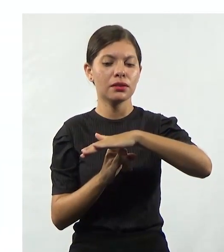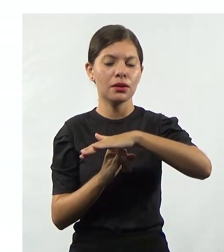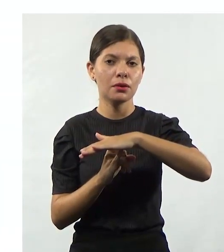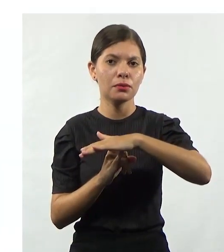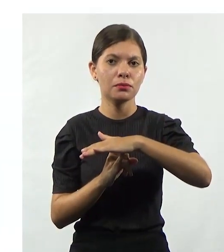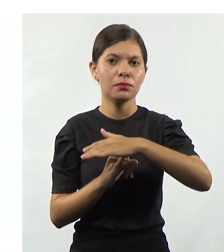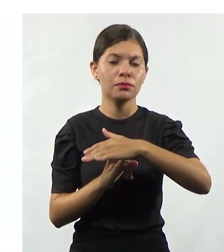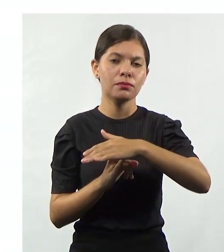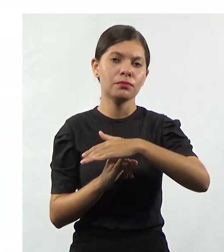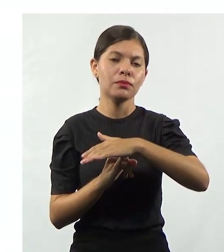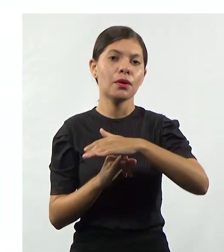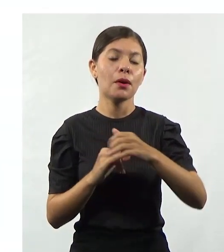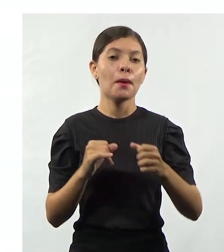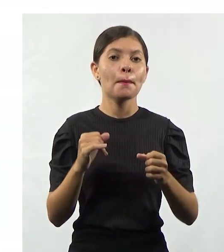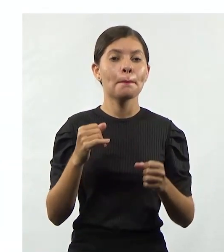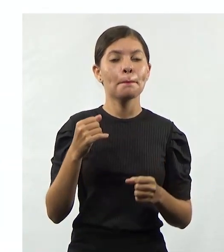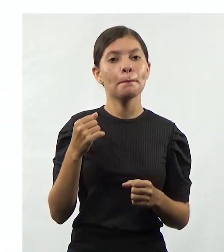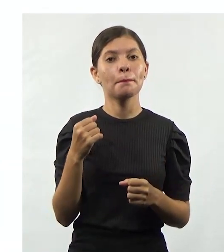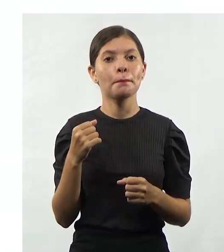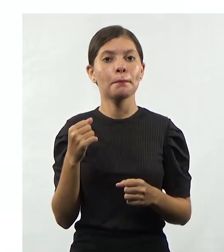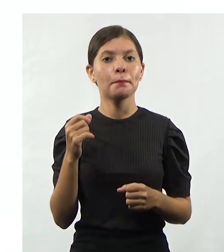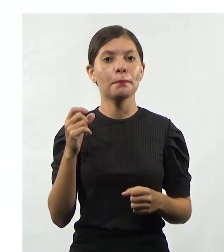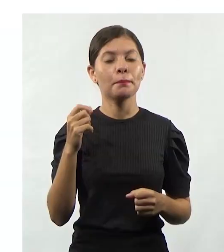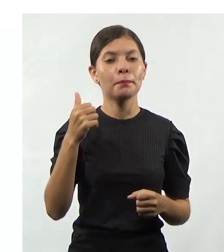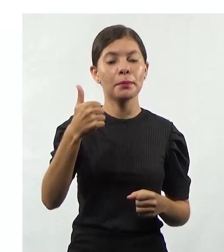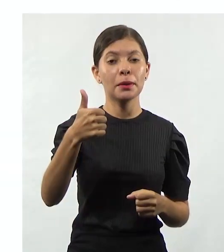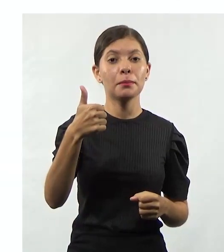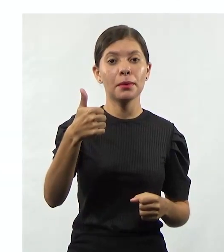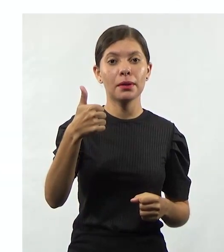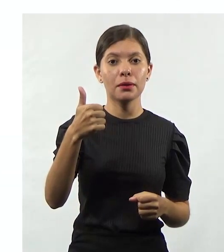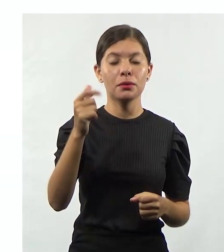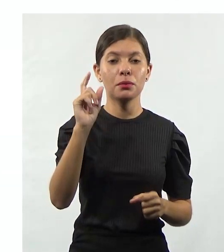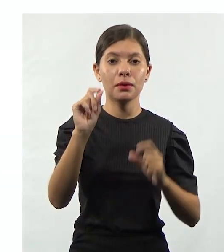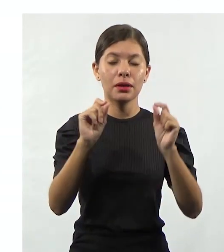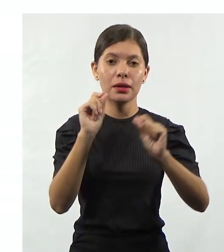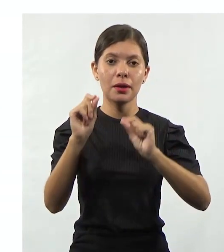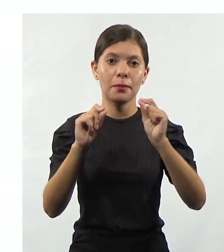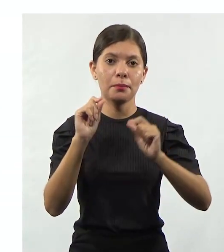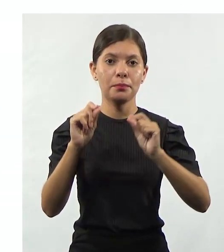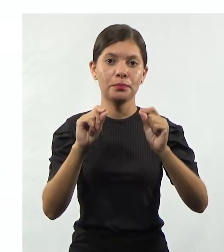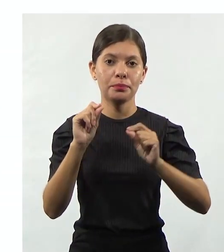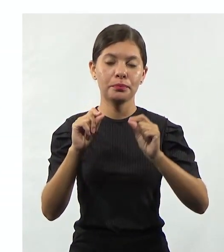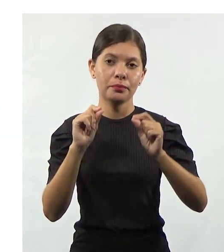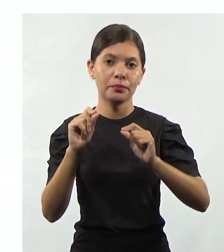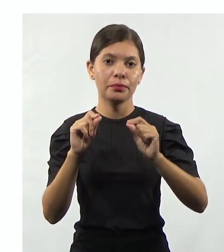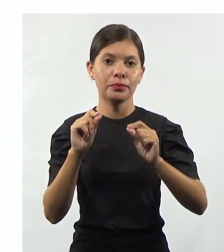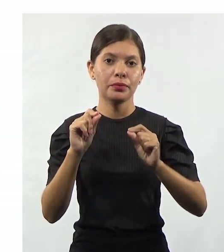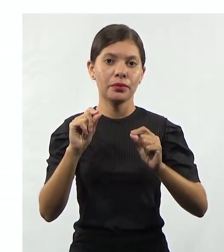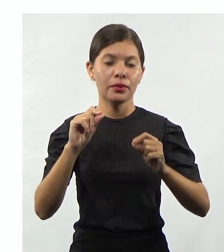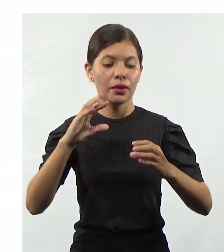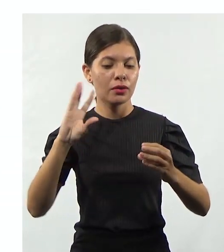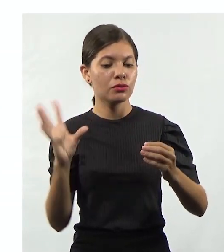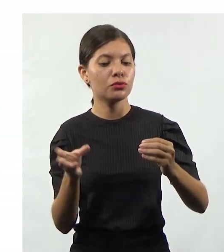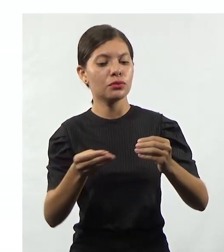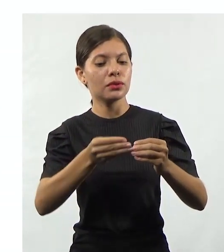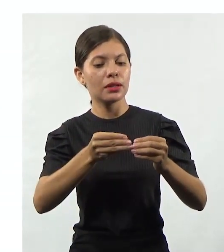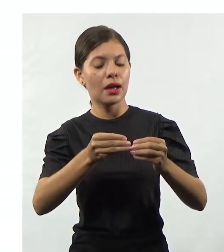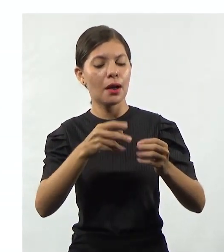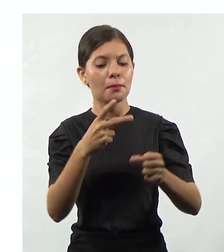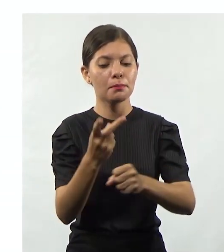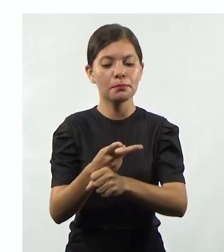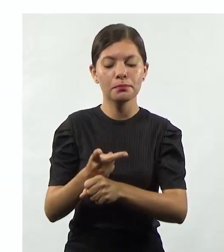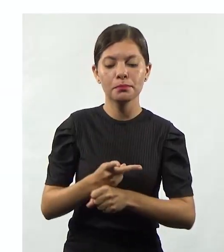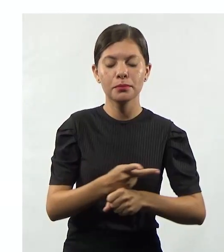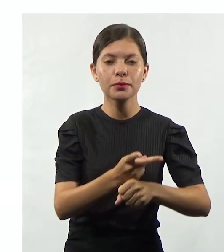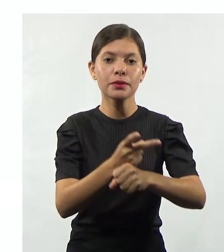sucesso. O primeiro dele é o processo de agregar pessoas, buscar essas pessoas,